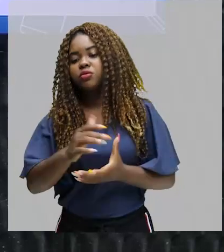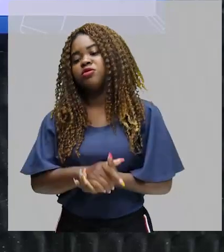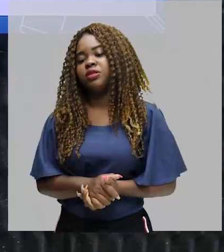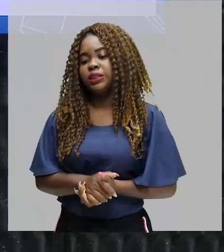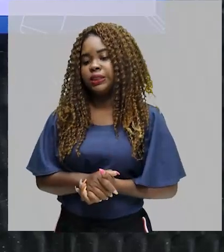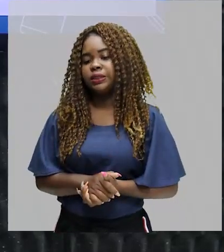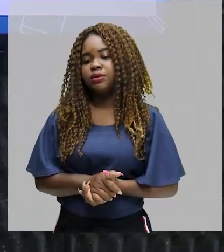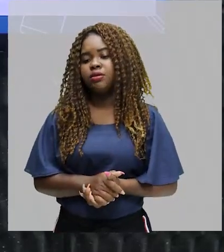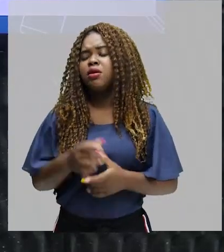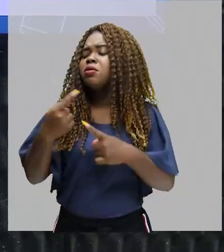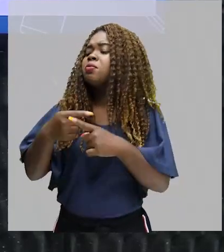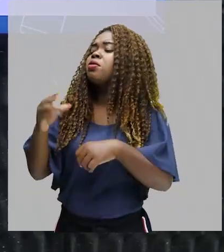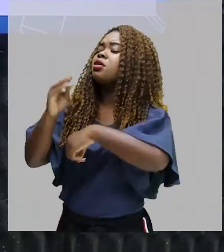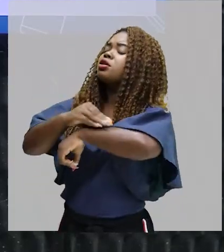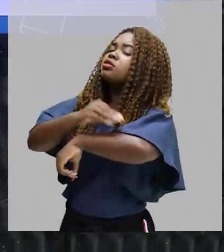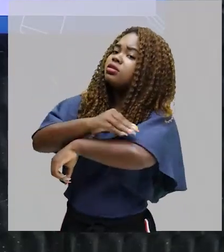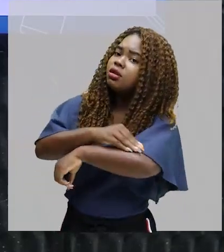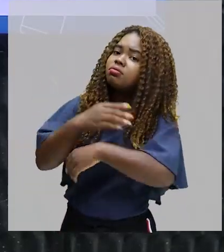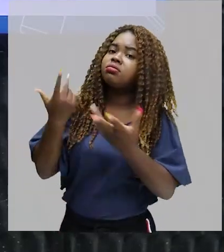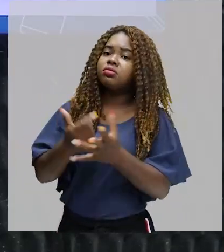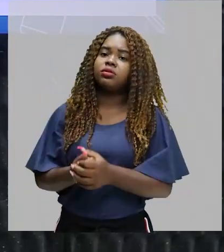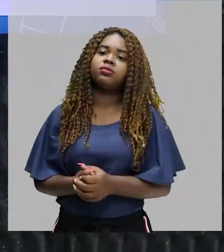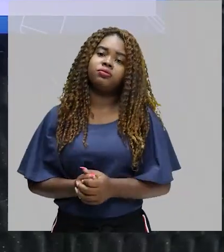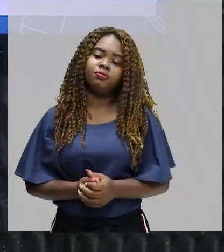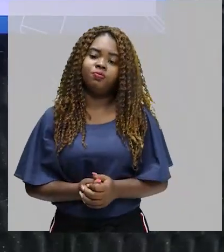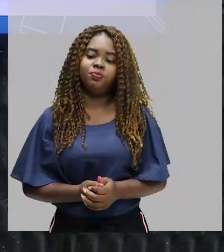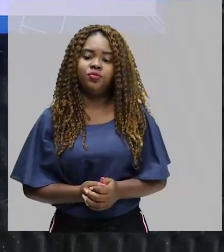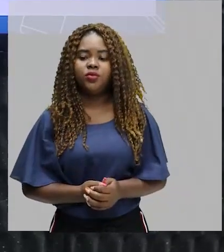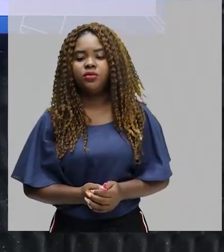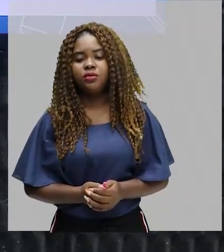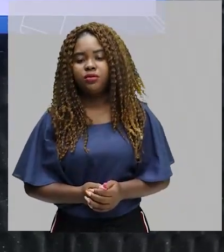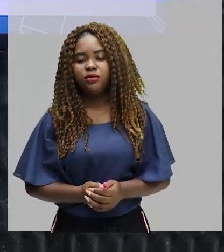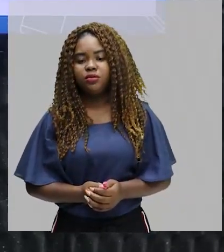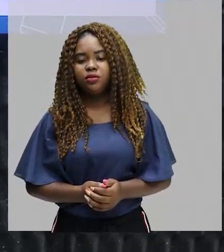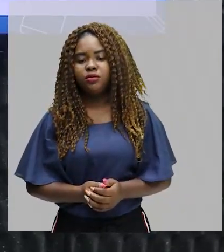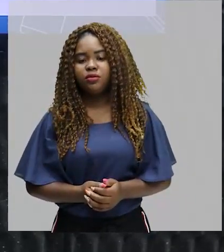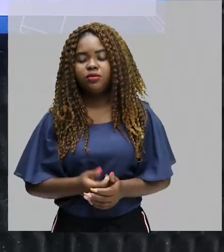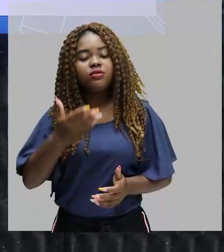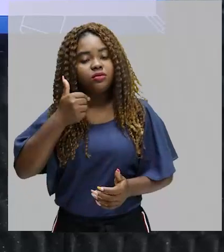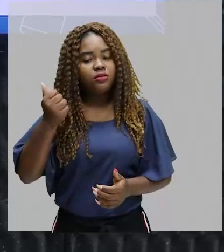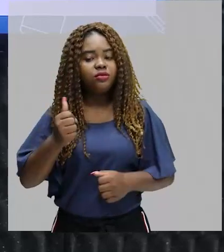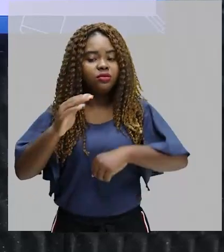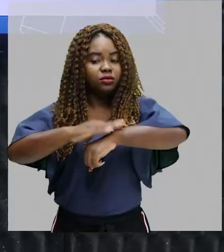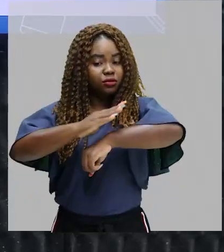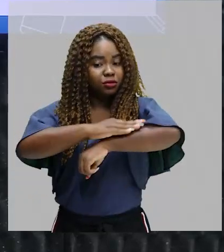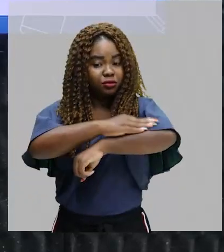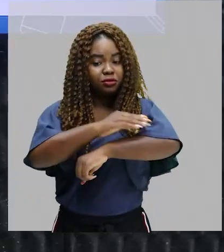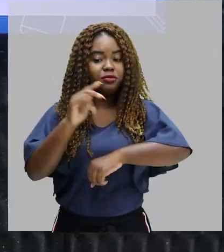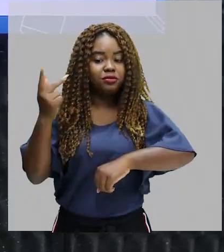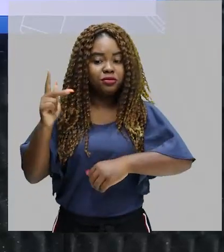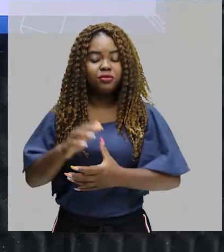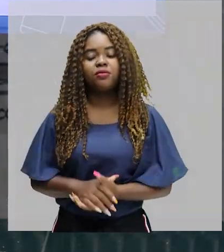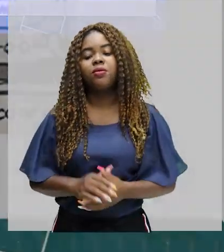considerado o melhor amigo do homem. E ele diz que não faz amizades por interesse. Por isso, o melhor amigo dele é o sapo.